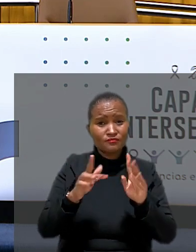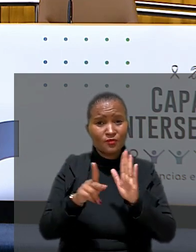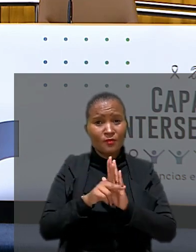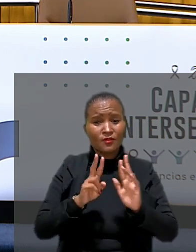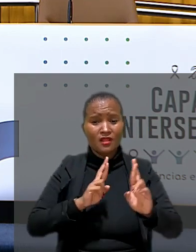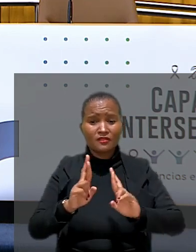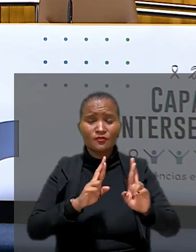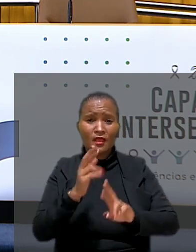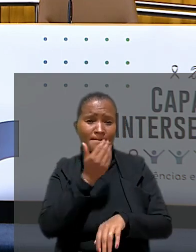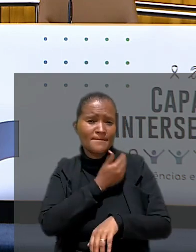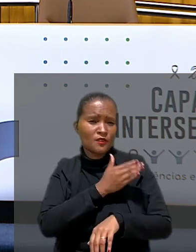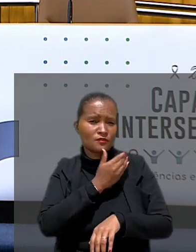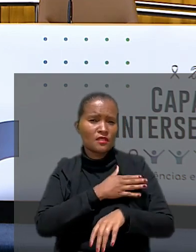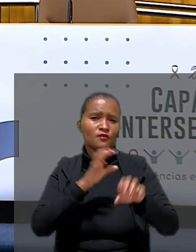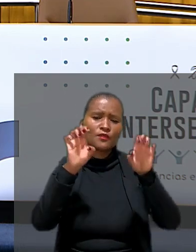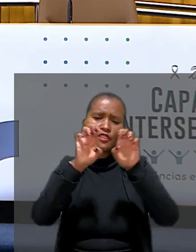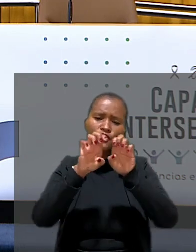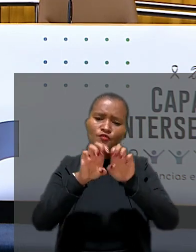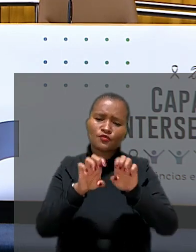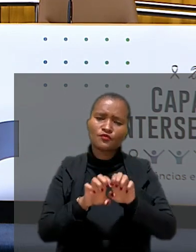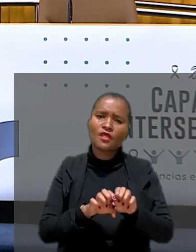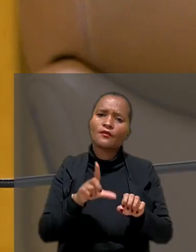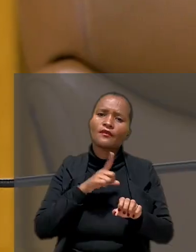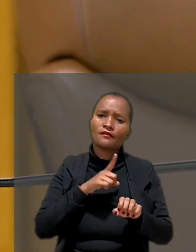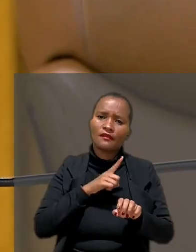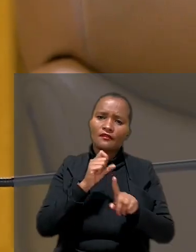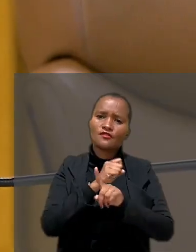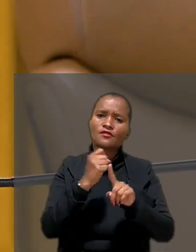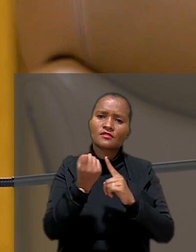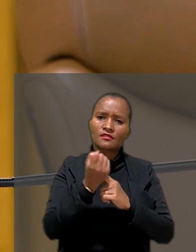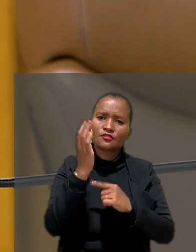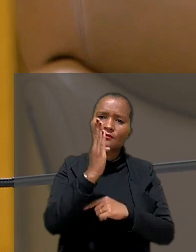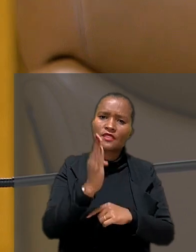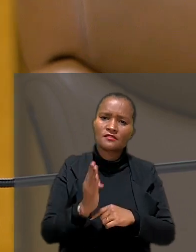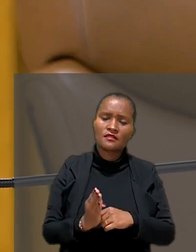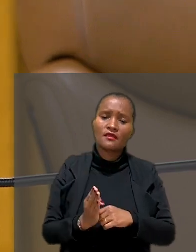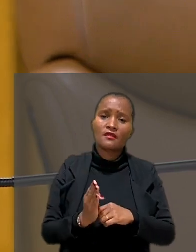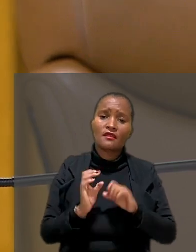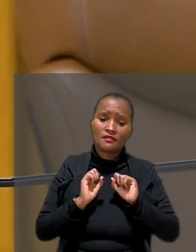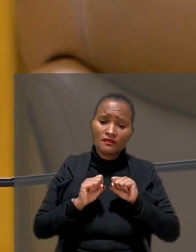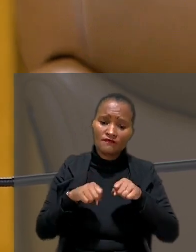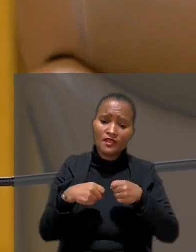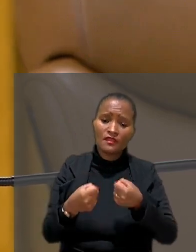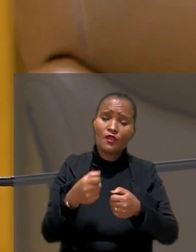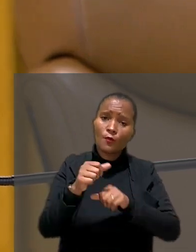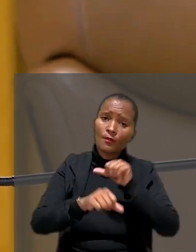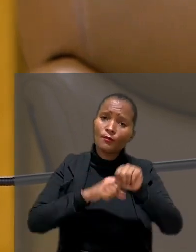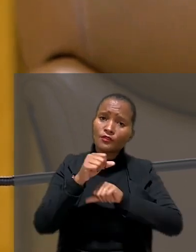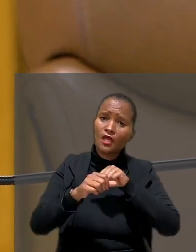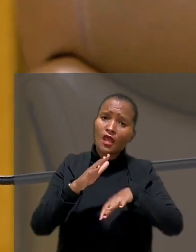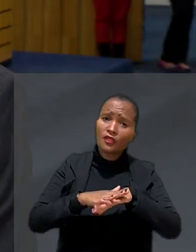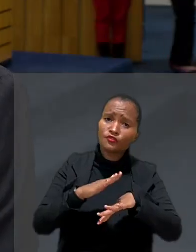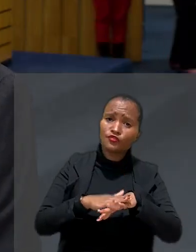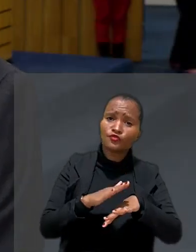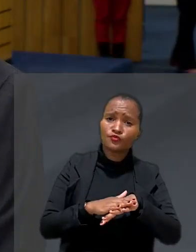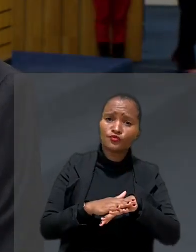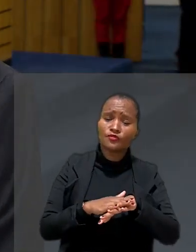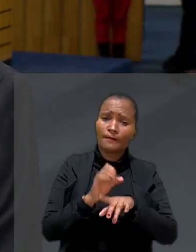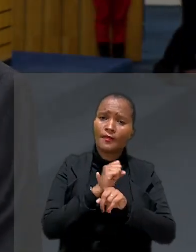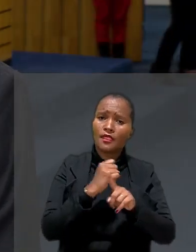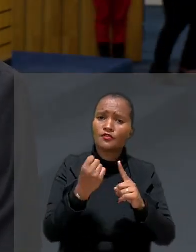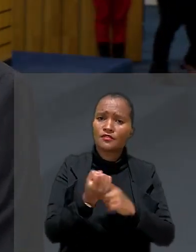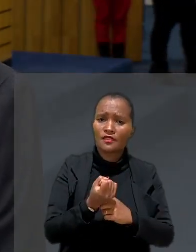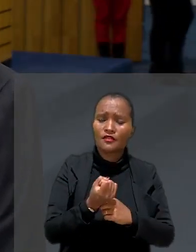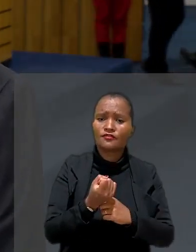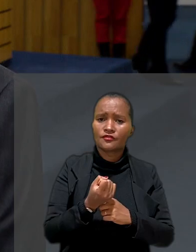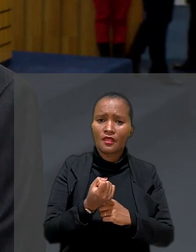estrutural presente na sociedade brasileira e defendeu uma mudança de atitude por parte da sociedade. A primeira